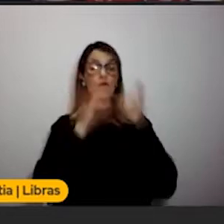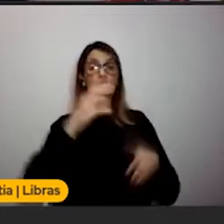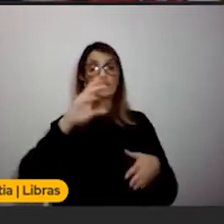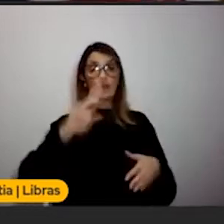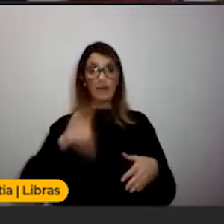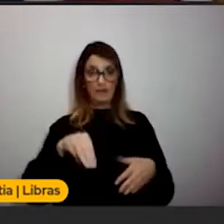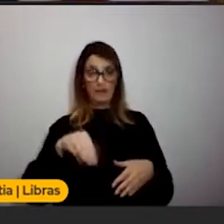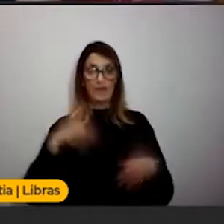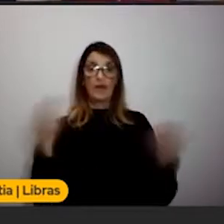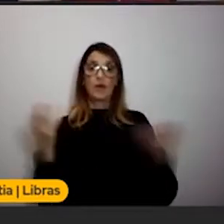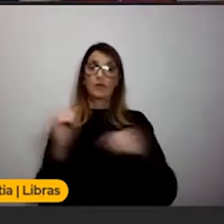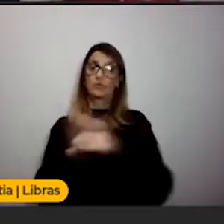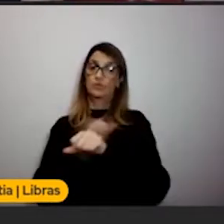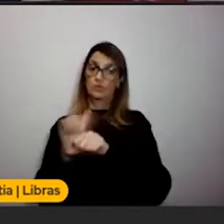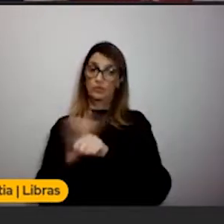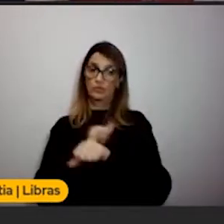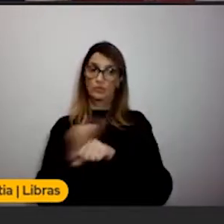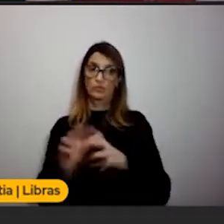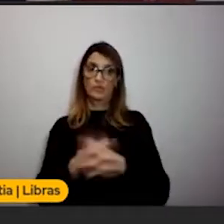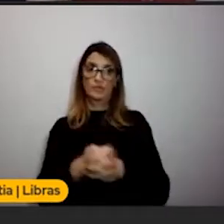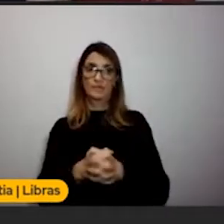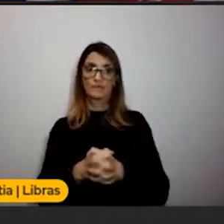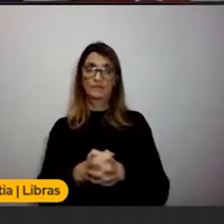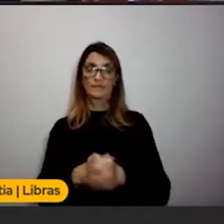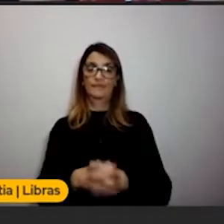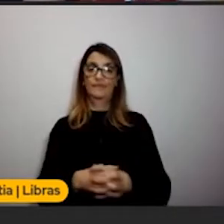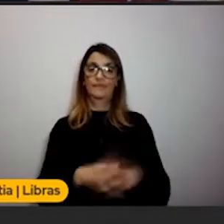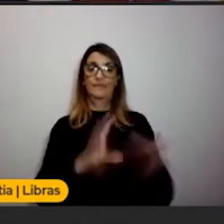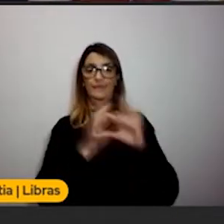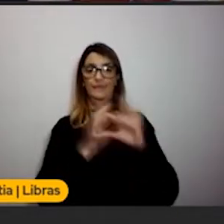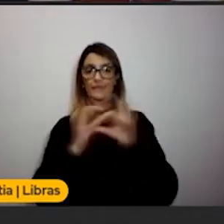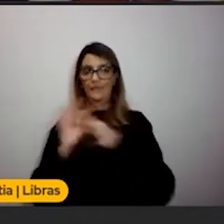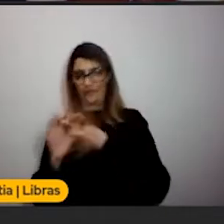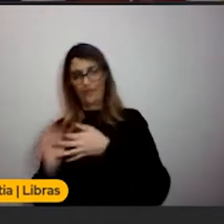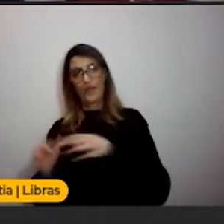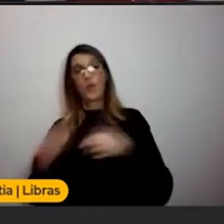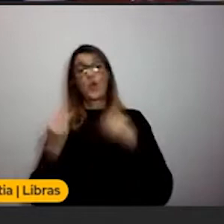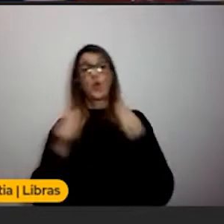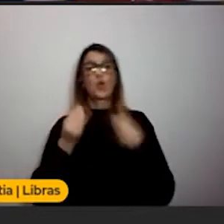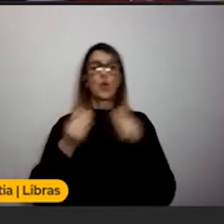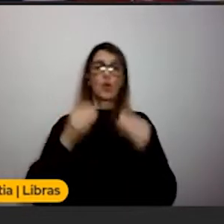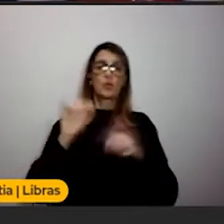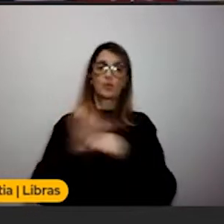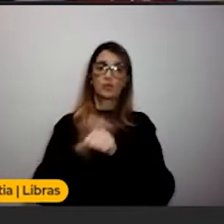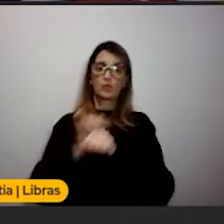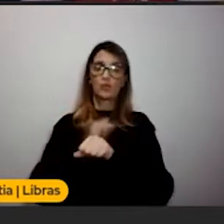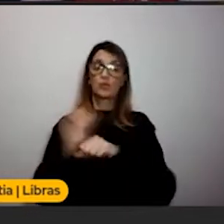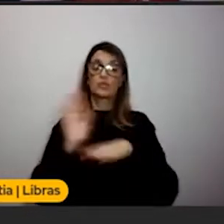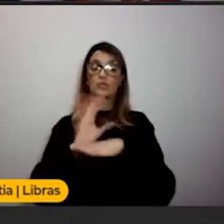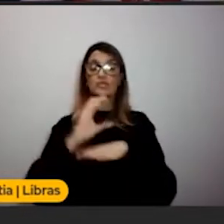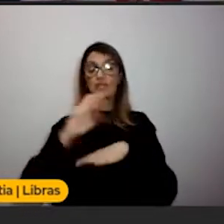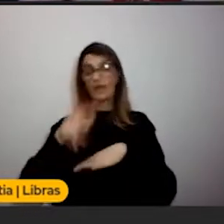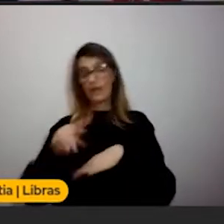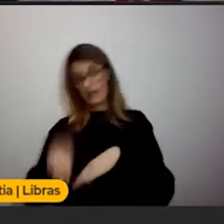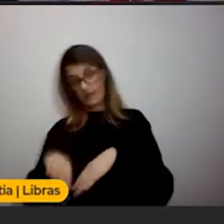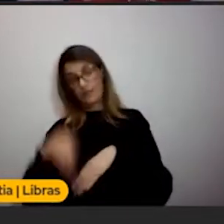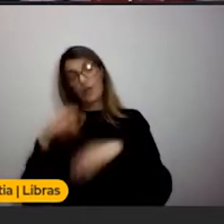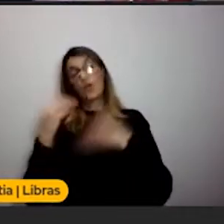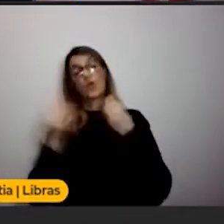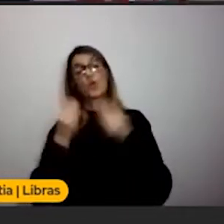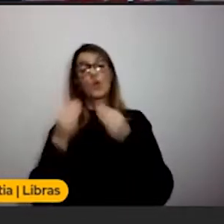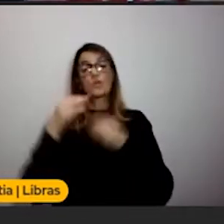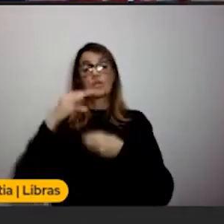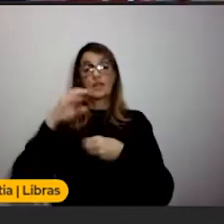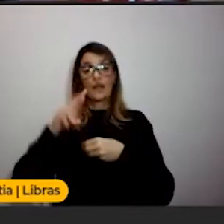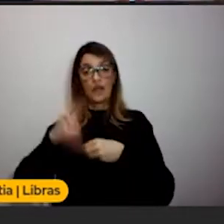Agora, do YouTube, né? Vamos contextualizar como o YouTube consegue ajudar o CRM, como o CRM consegue ajudar o YouTube.